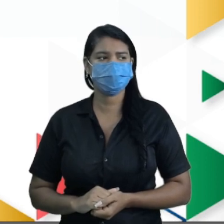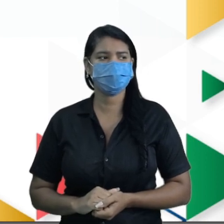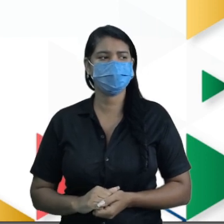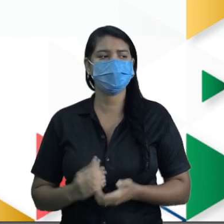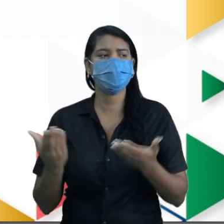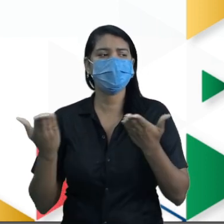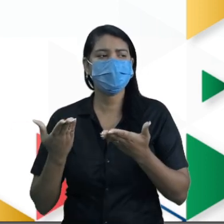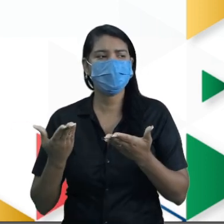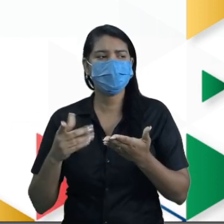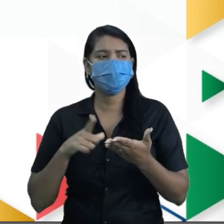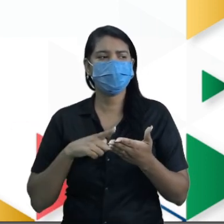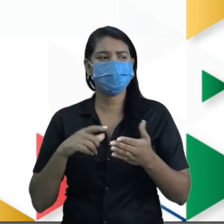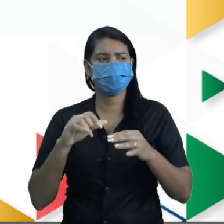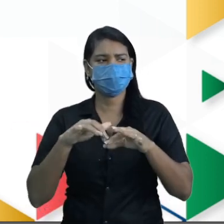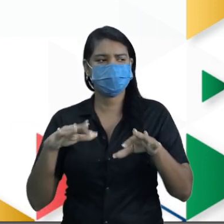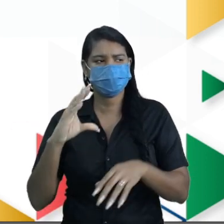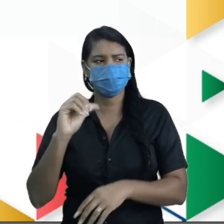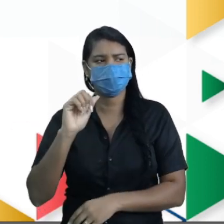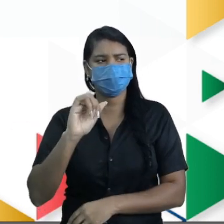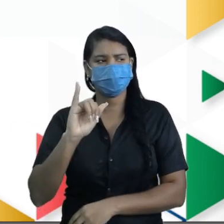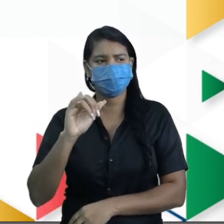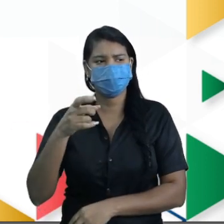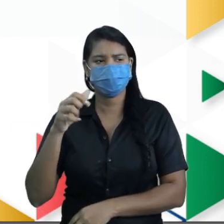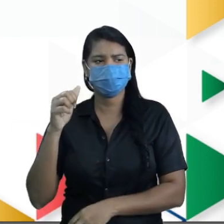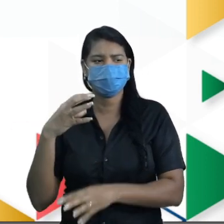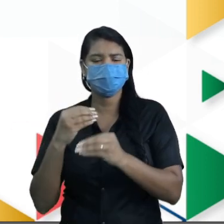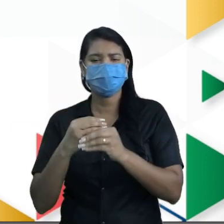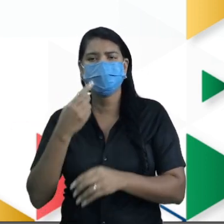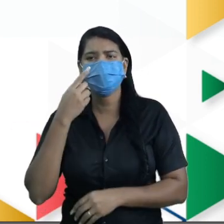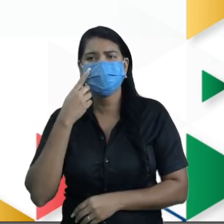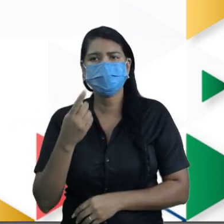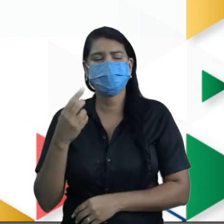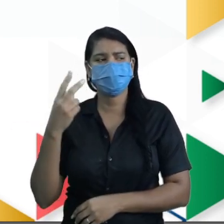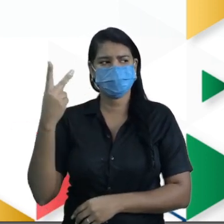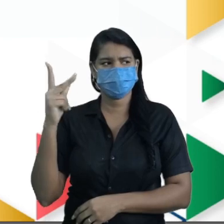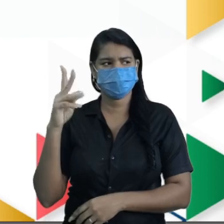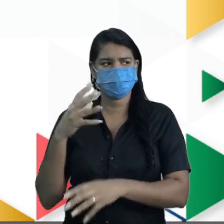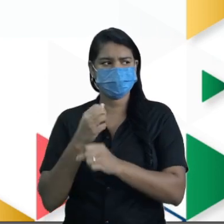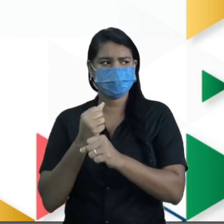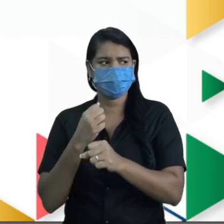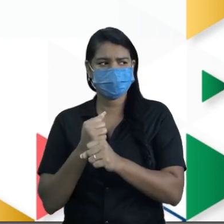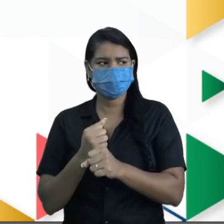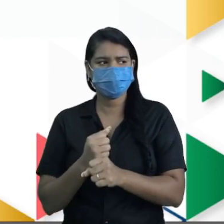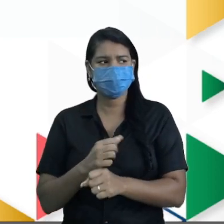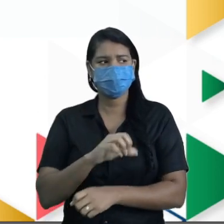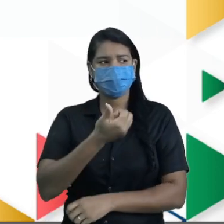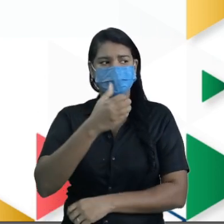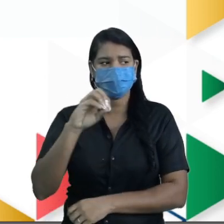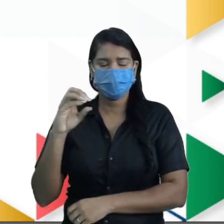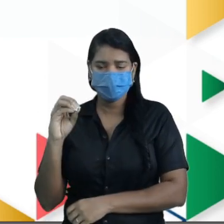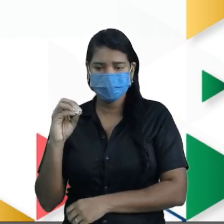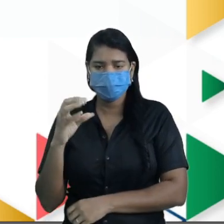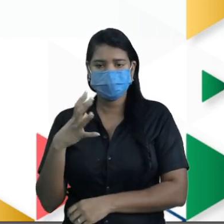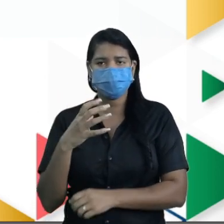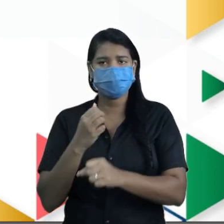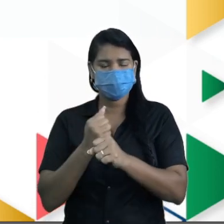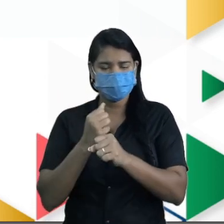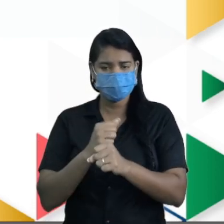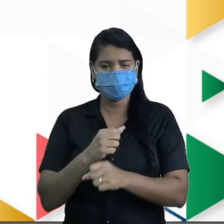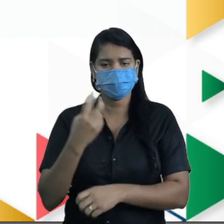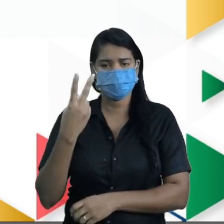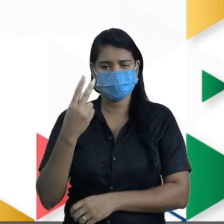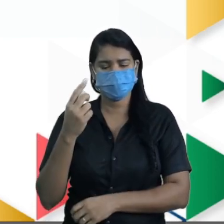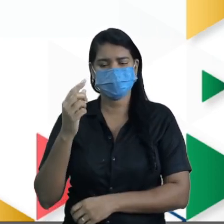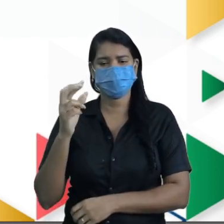notas. Vamos ver o número de notas? Vamos lá. Notas de R$2,00. Tem 100 notas de R$2,00. Tá vendo aí comigo?